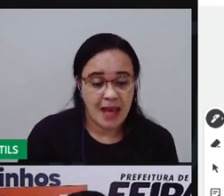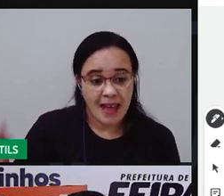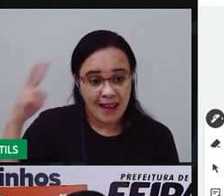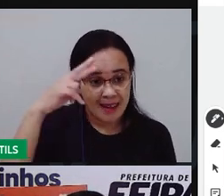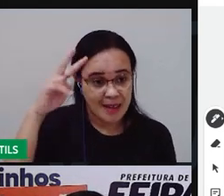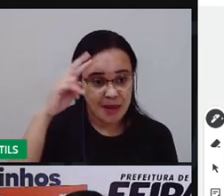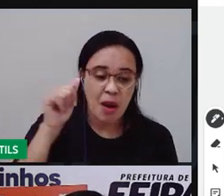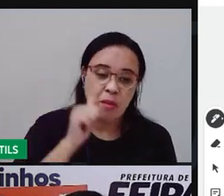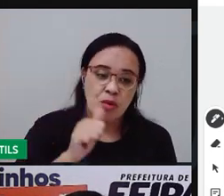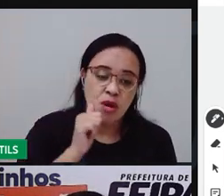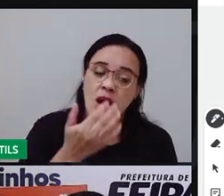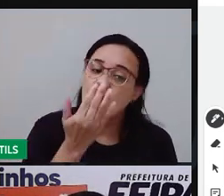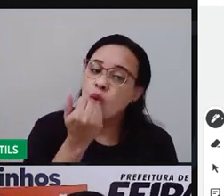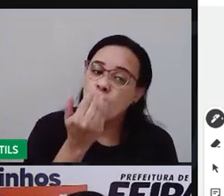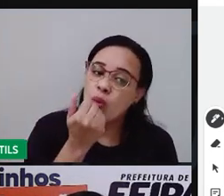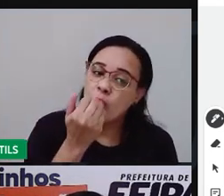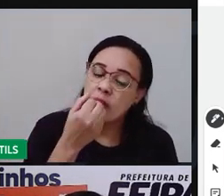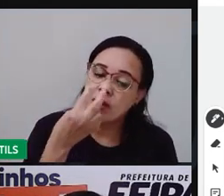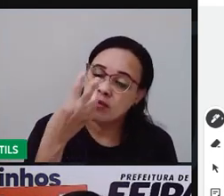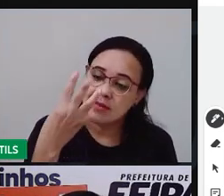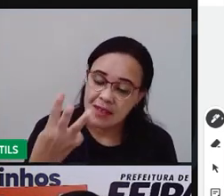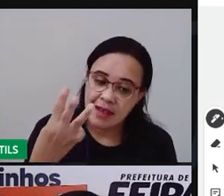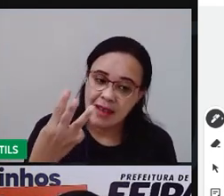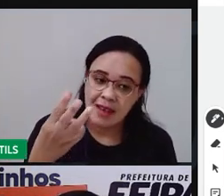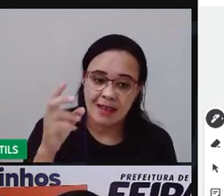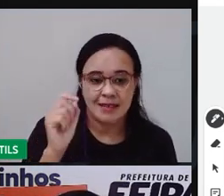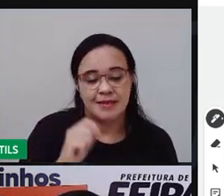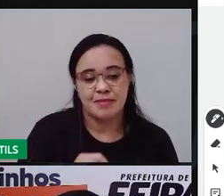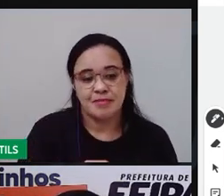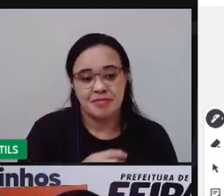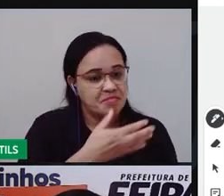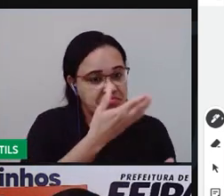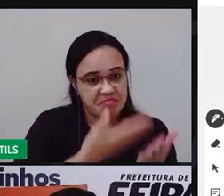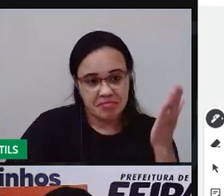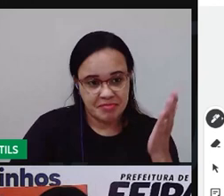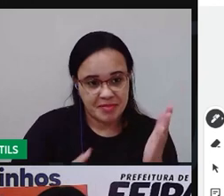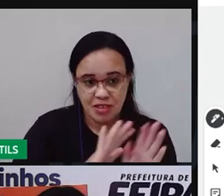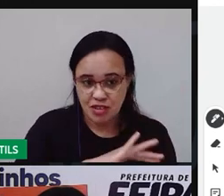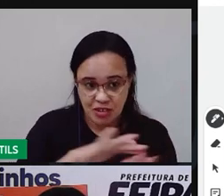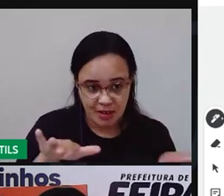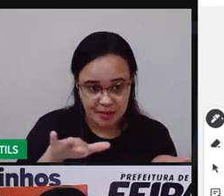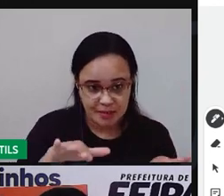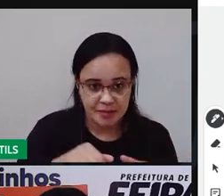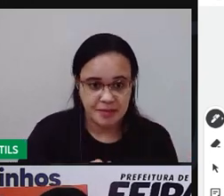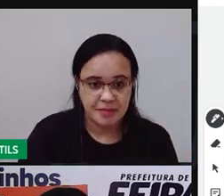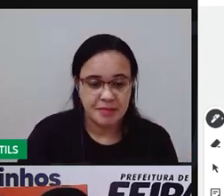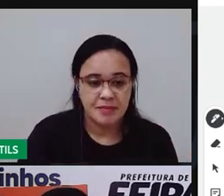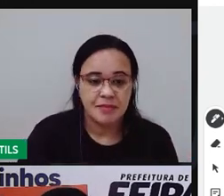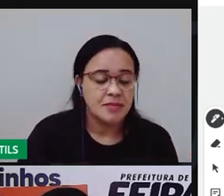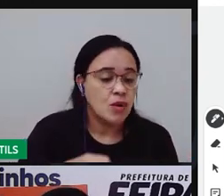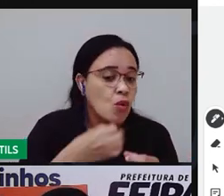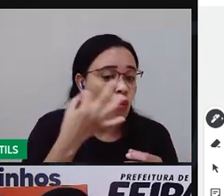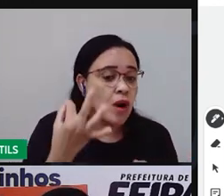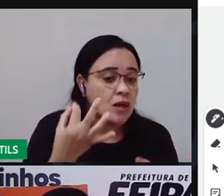tem mais. Então, risquei um, dois, três. Vamos ver quanto foi que ficou?